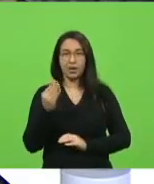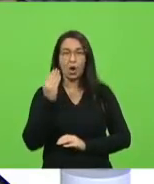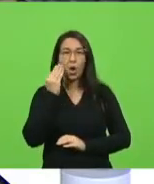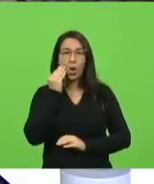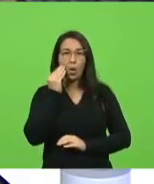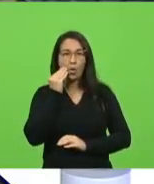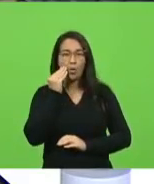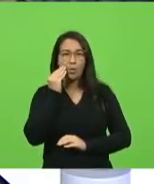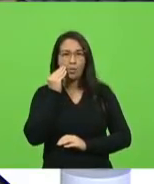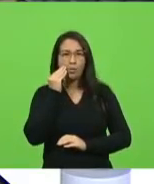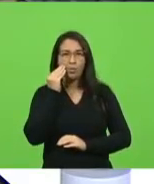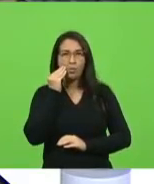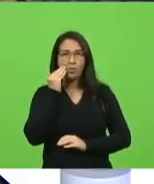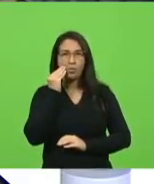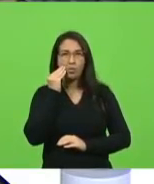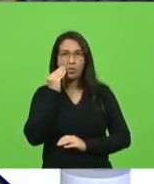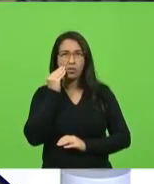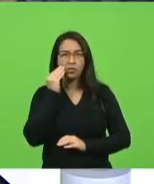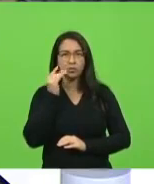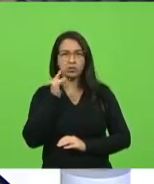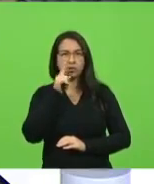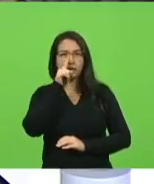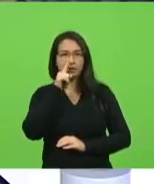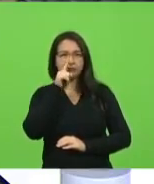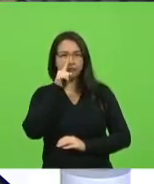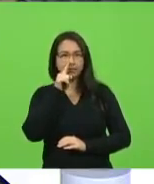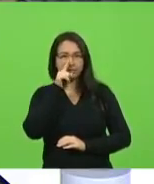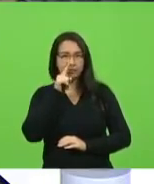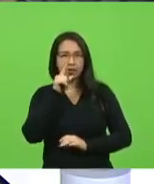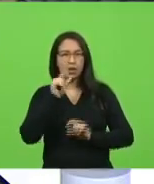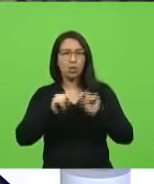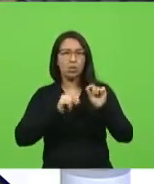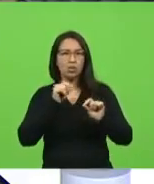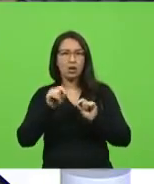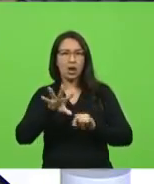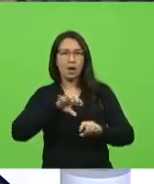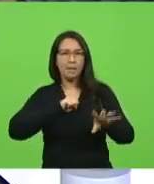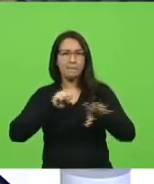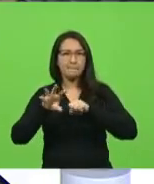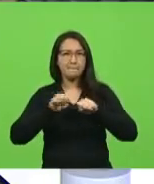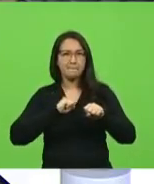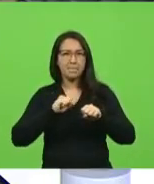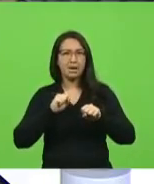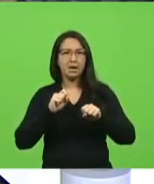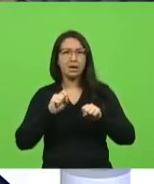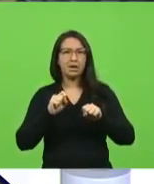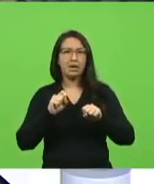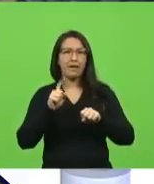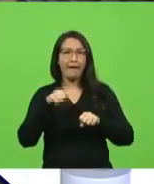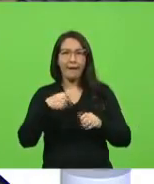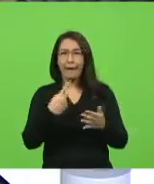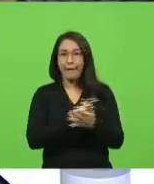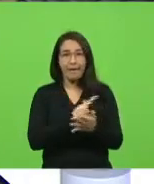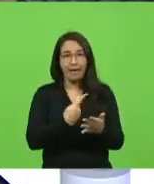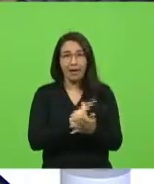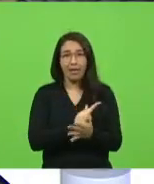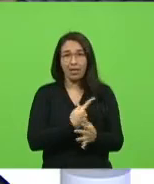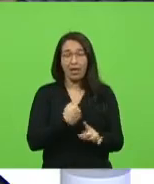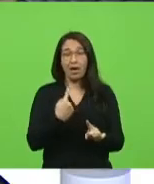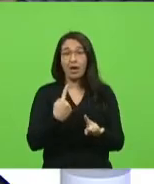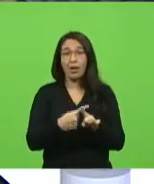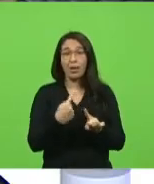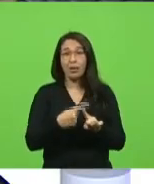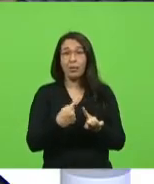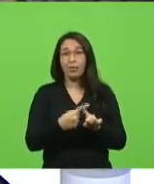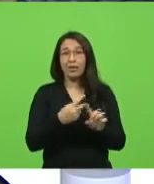de periculosidade com relação à infecção é uma fraude. Porque ela está relacionada à